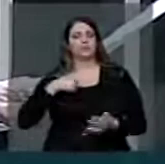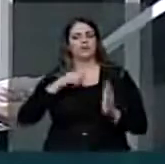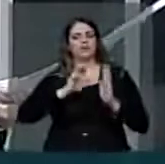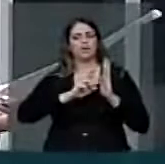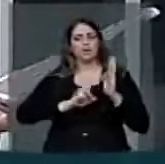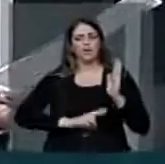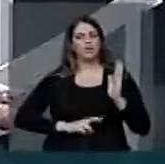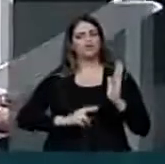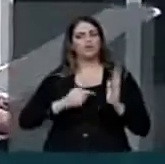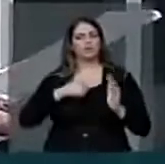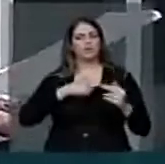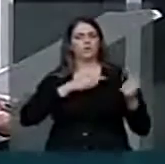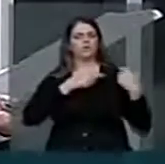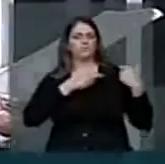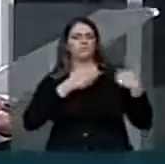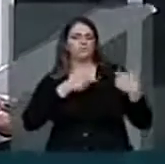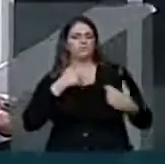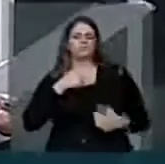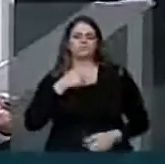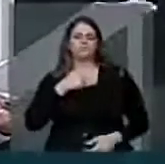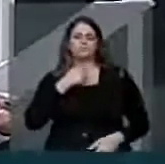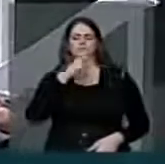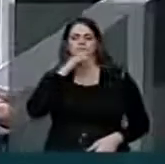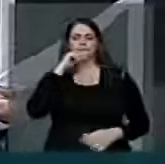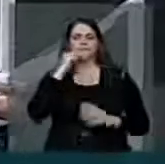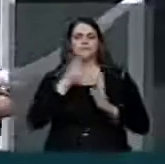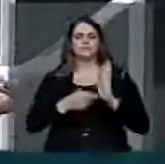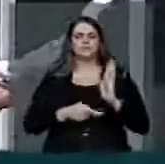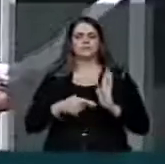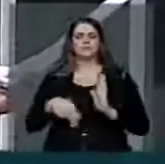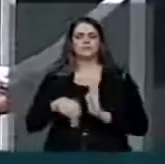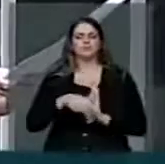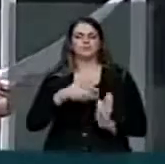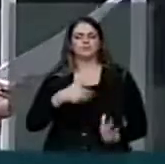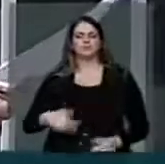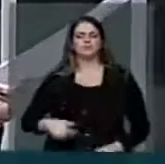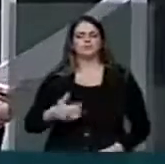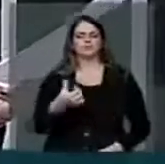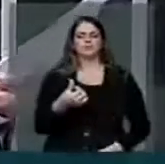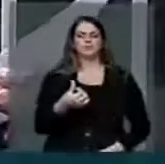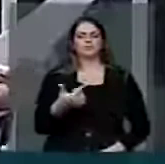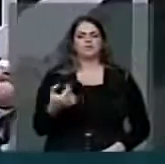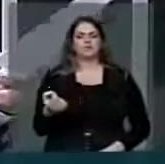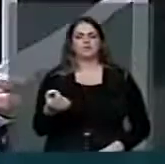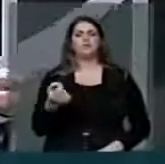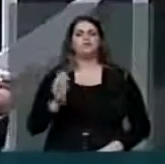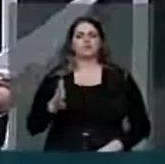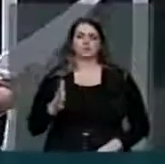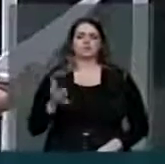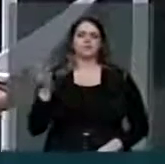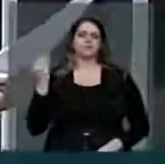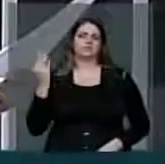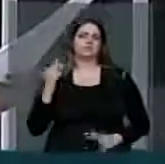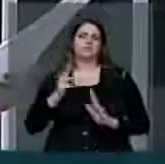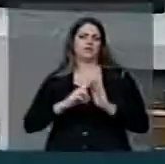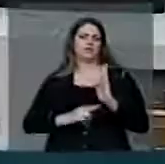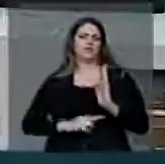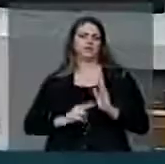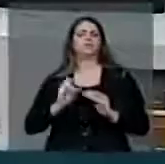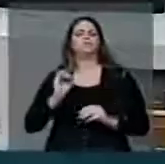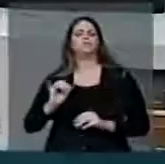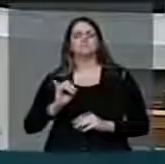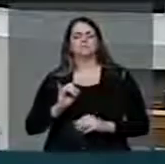do projeto do governo 620 e já relatei aquele que ajuda os